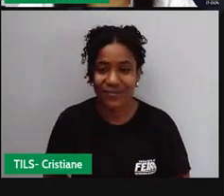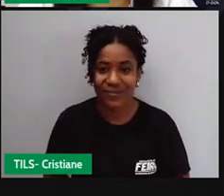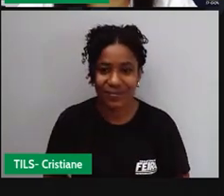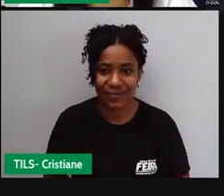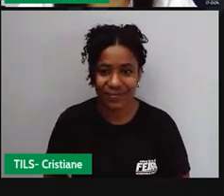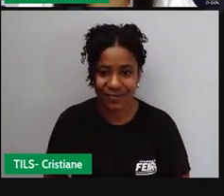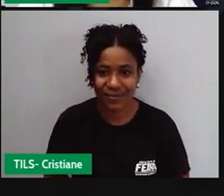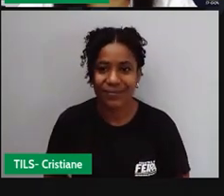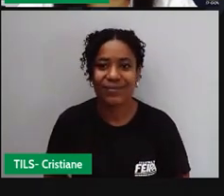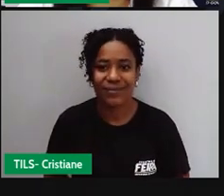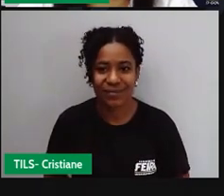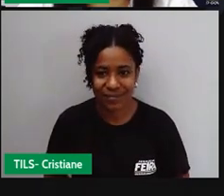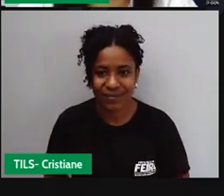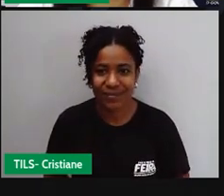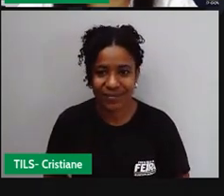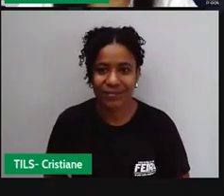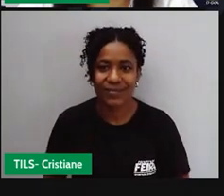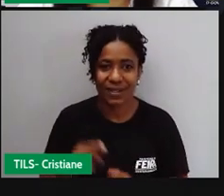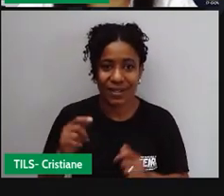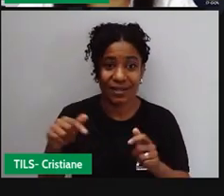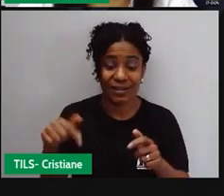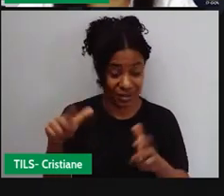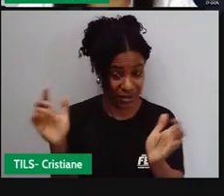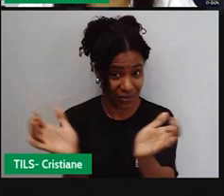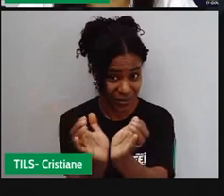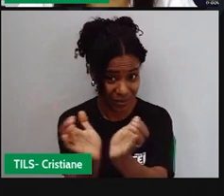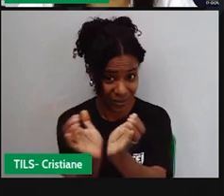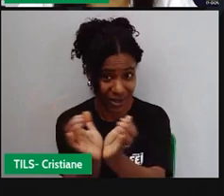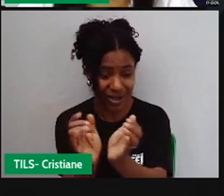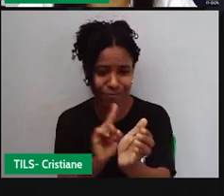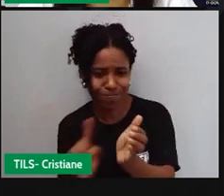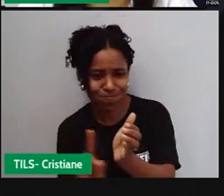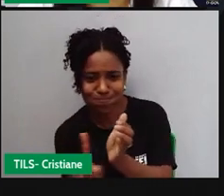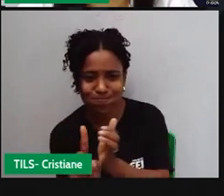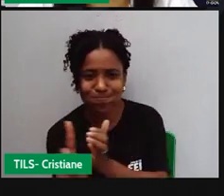Quilombo eu não sei. Era um acampamento de escravos fugitivos.